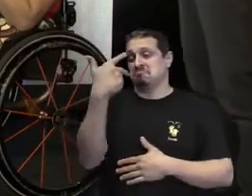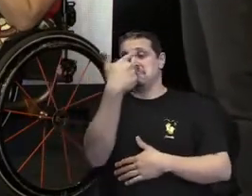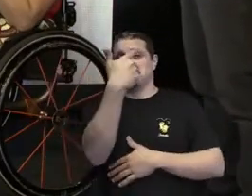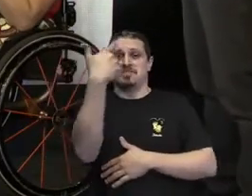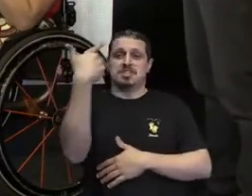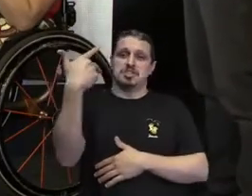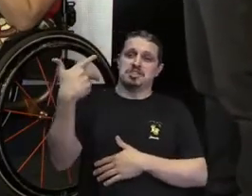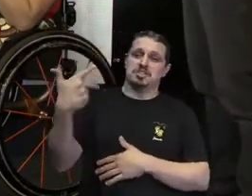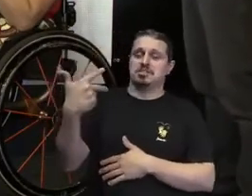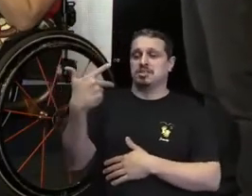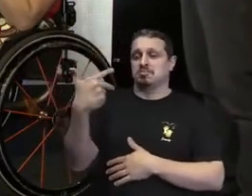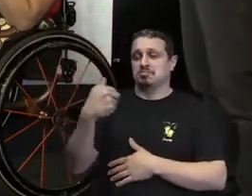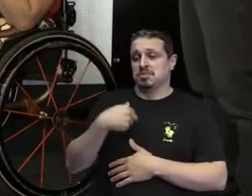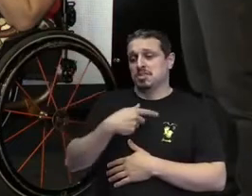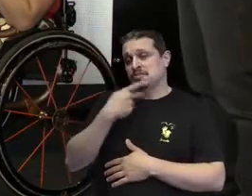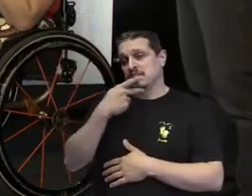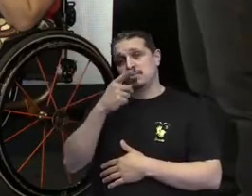aqui.